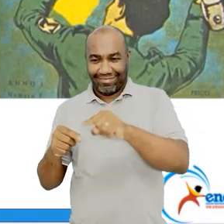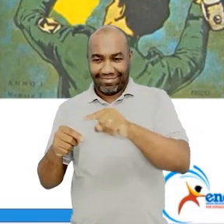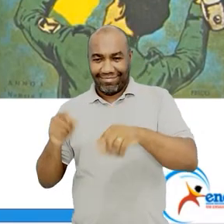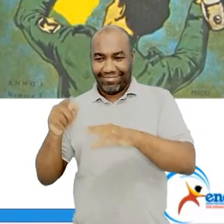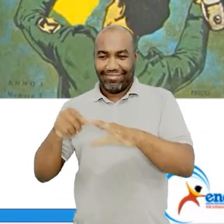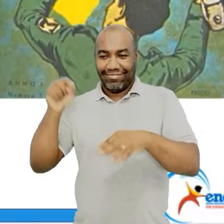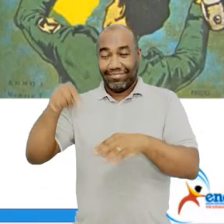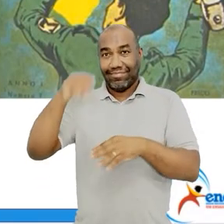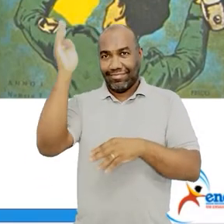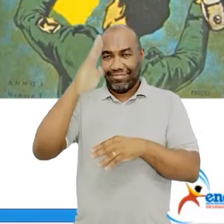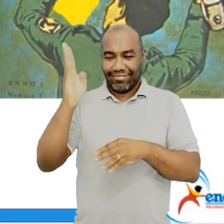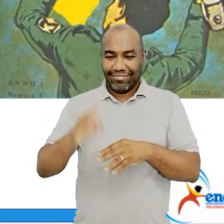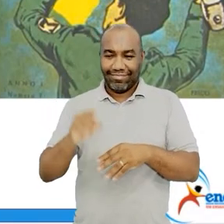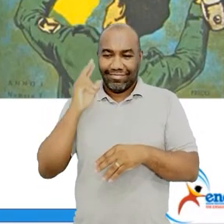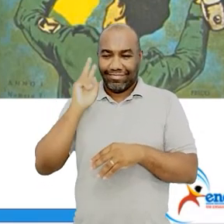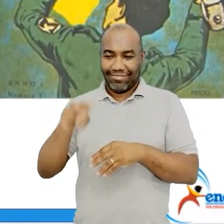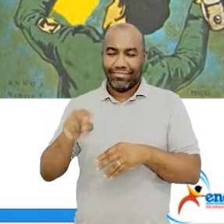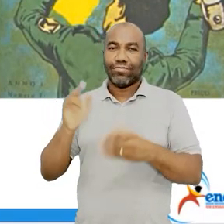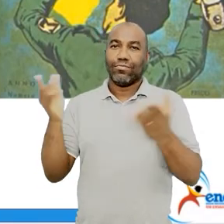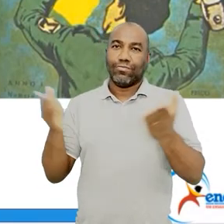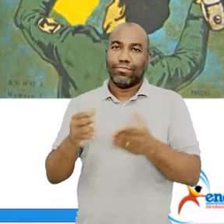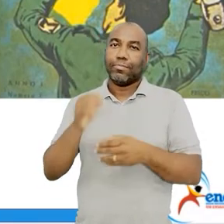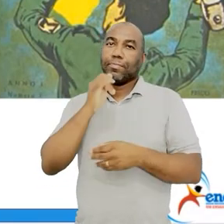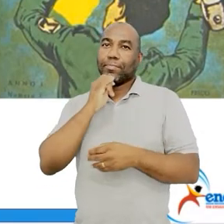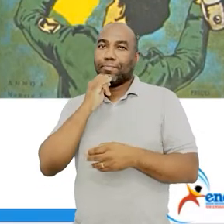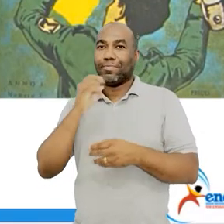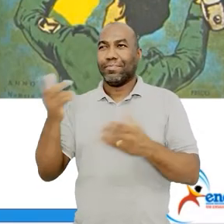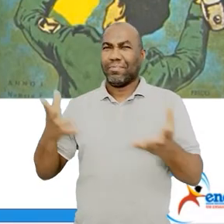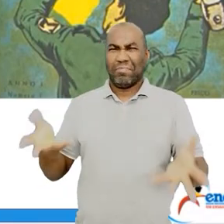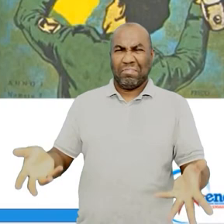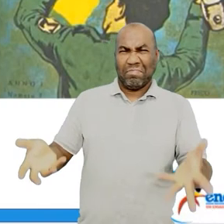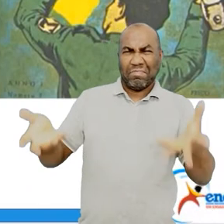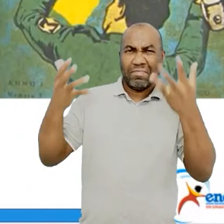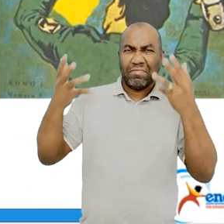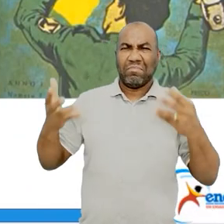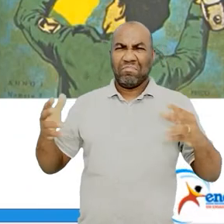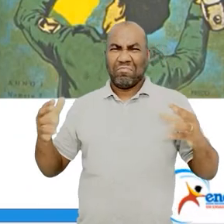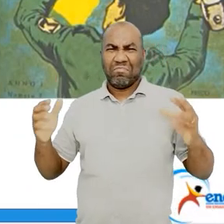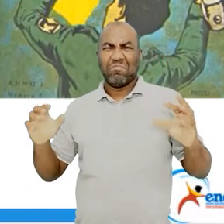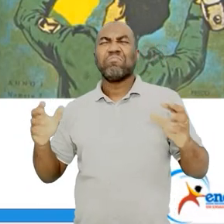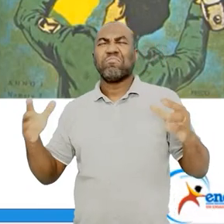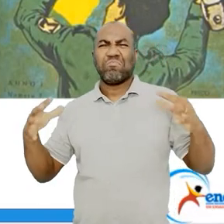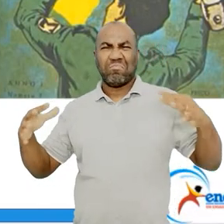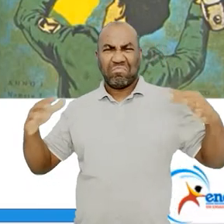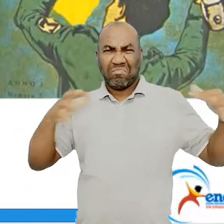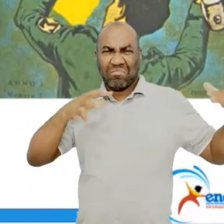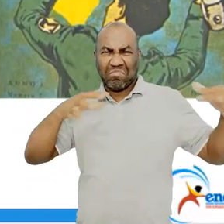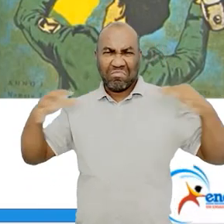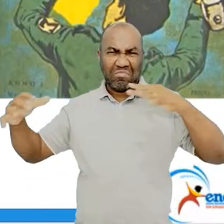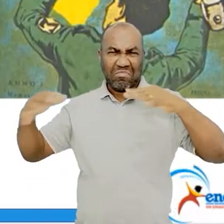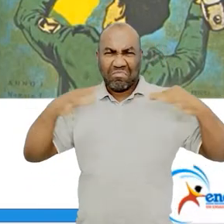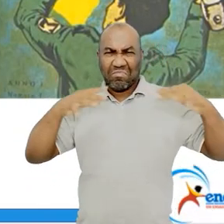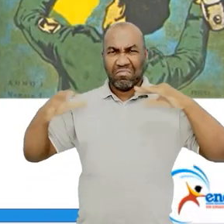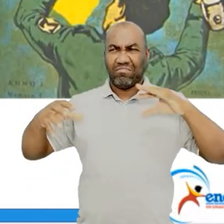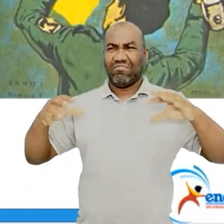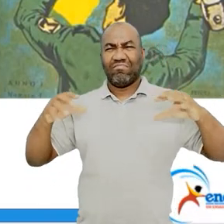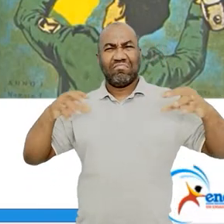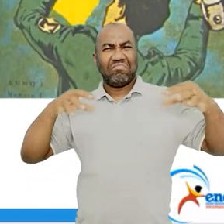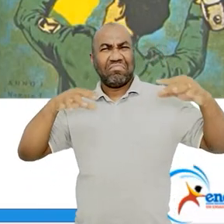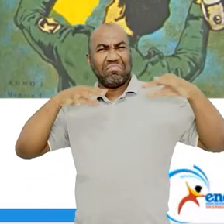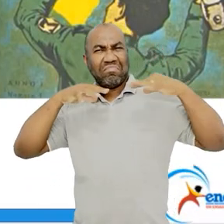brasileiras. Então, quando eu vejo hoje um extremismo levantando-se, isso não é de forma nenhuma,